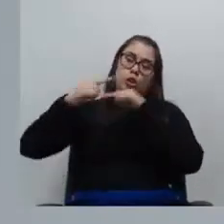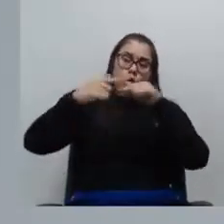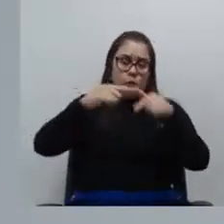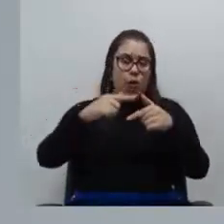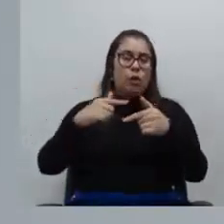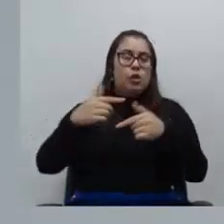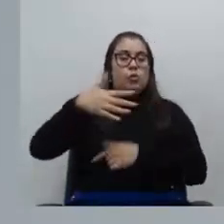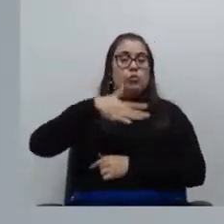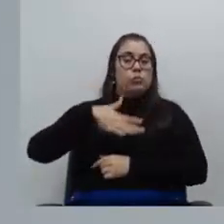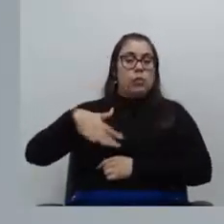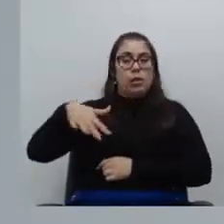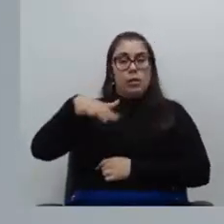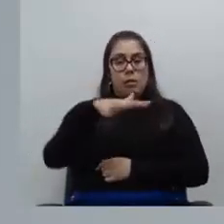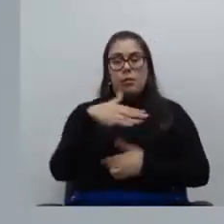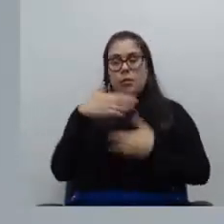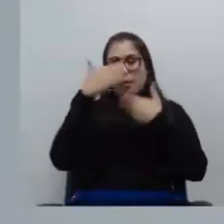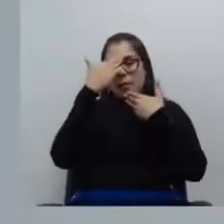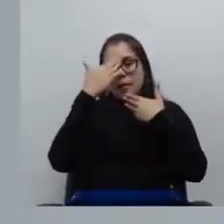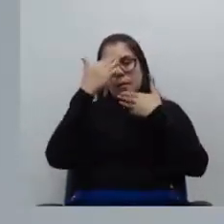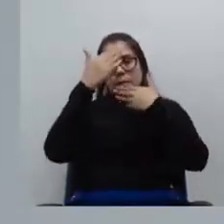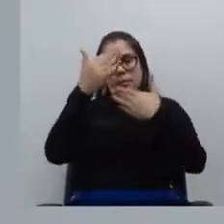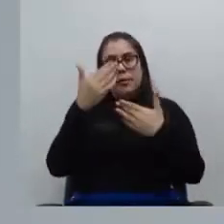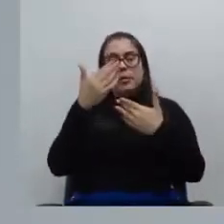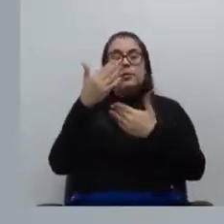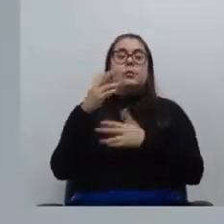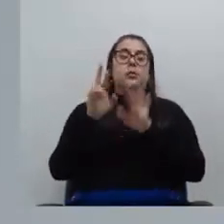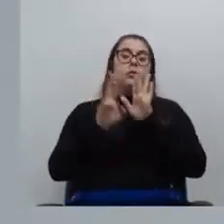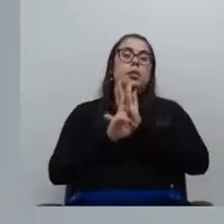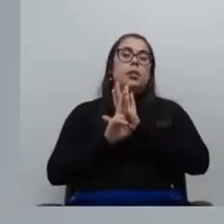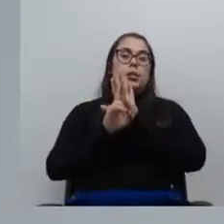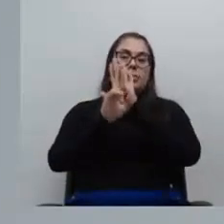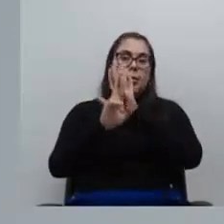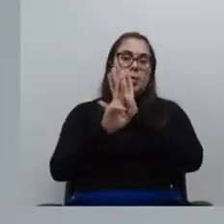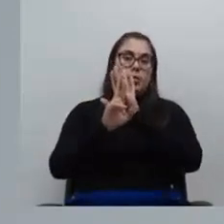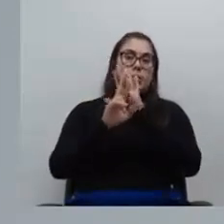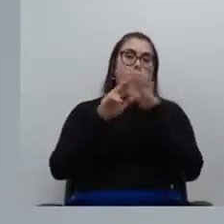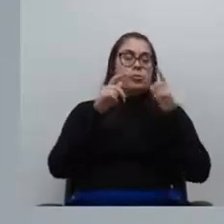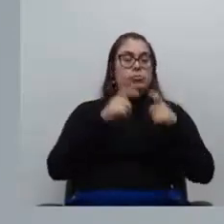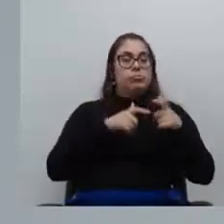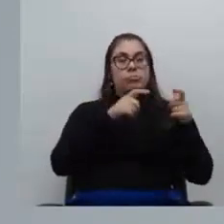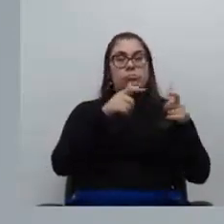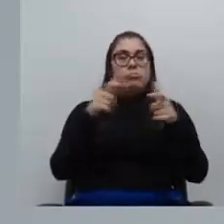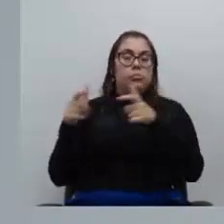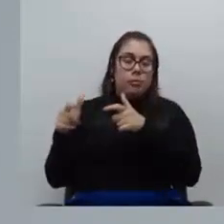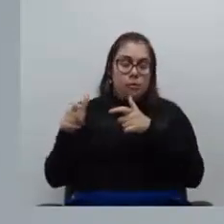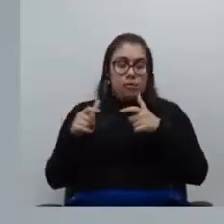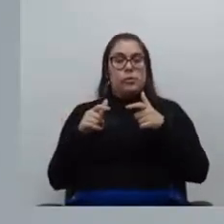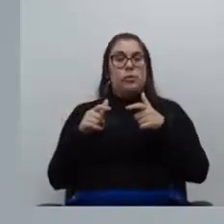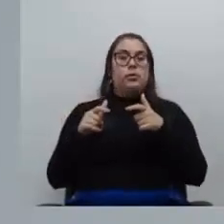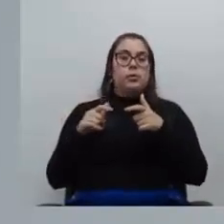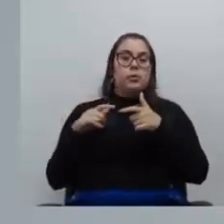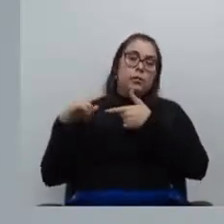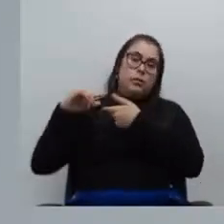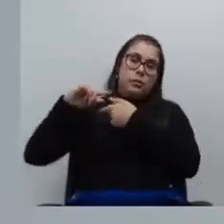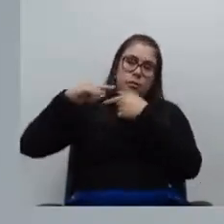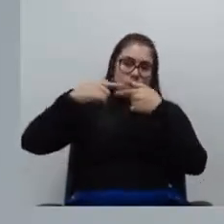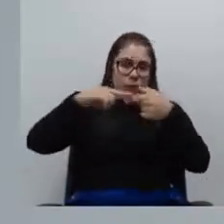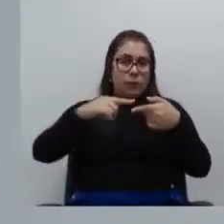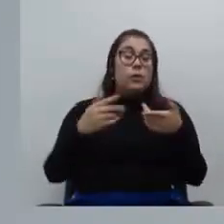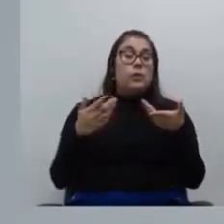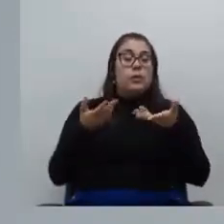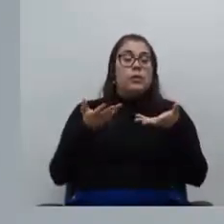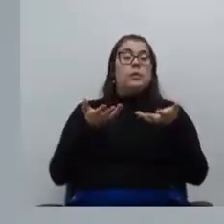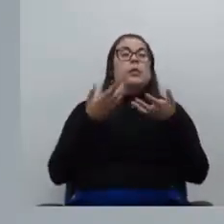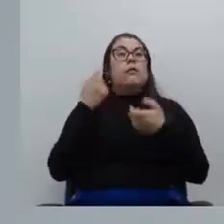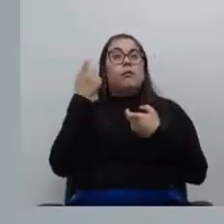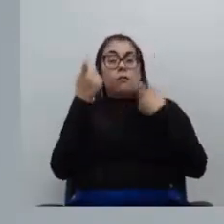agradeço imensamente a fala que foi trazida pelos representantes da rede de defensoras e defensores dos territórios tradicionais que trazem